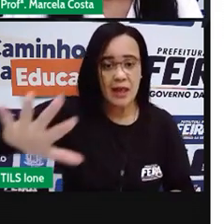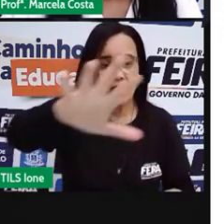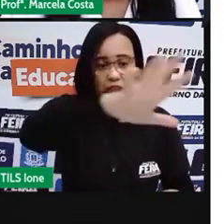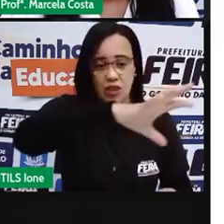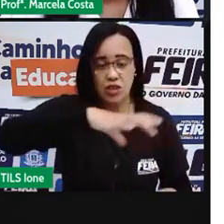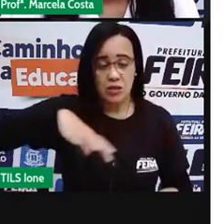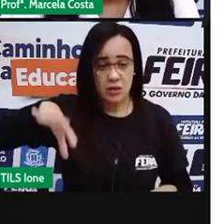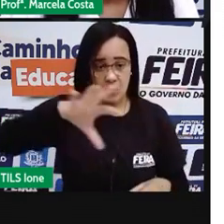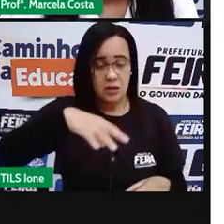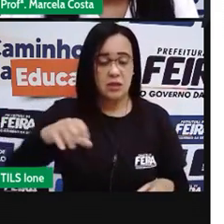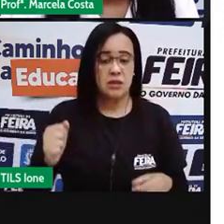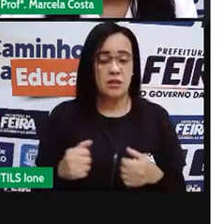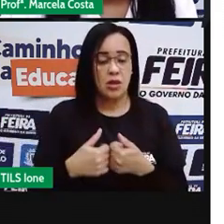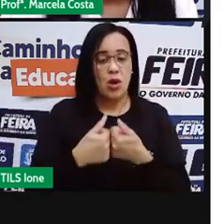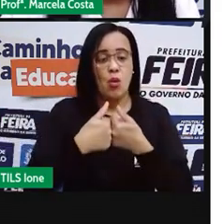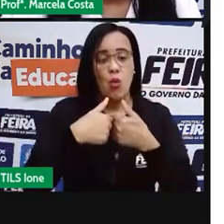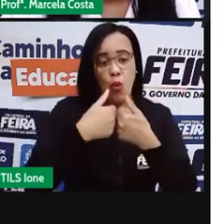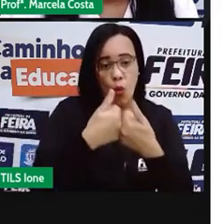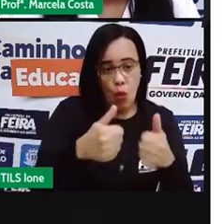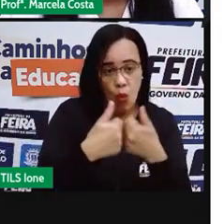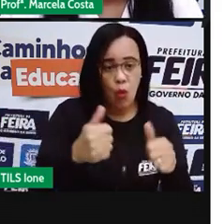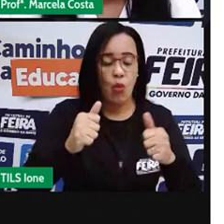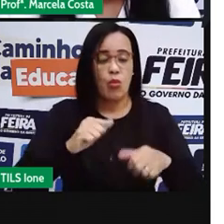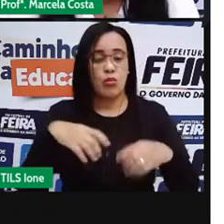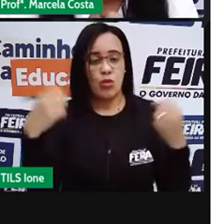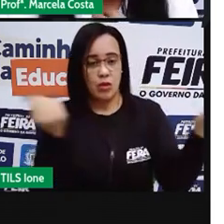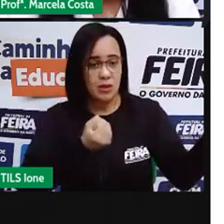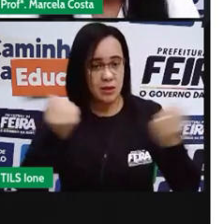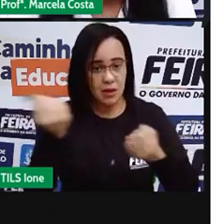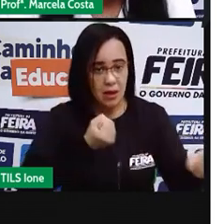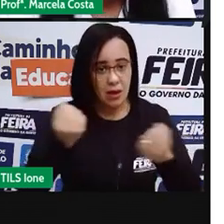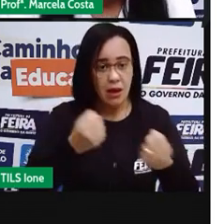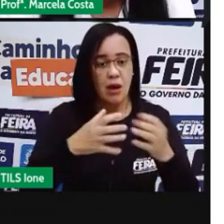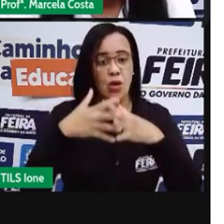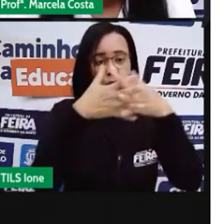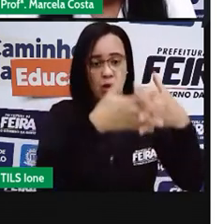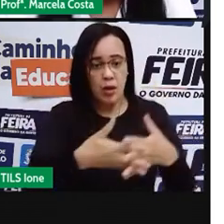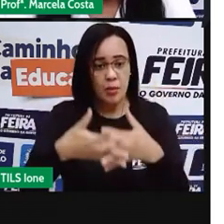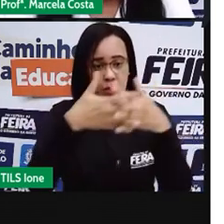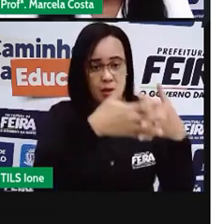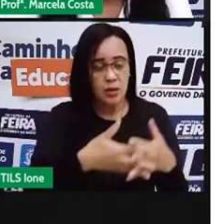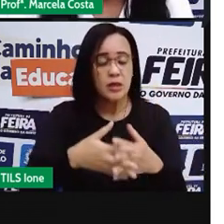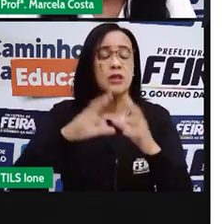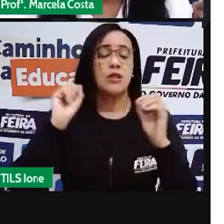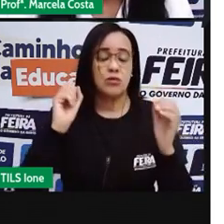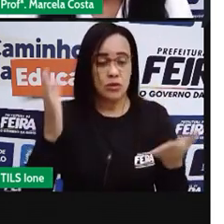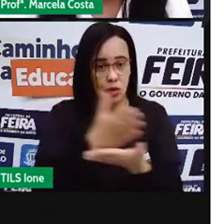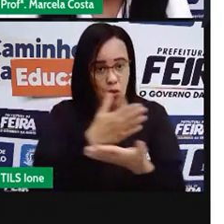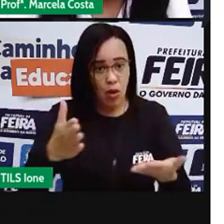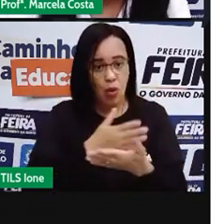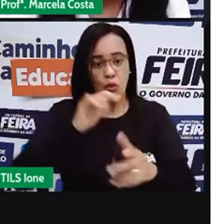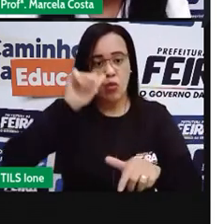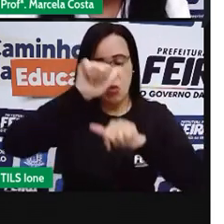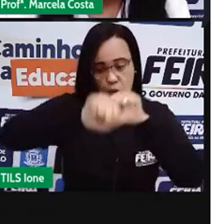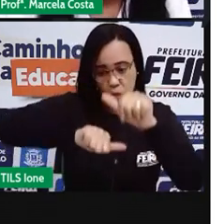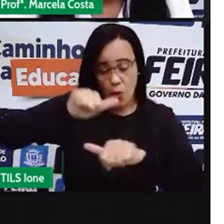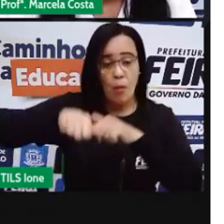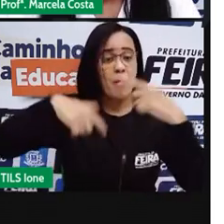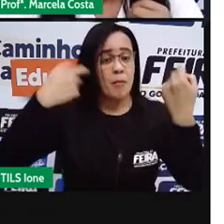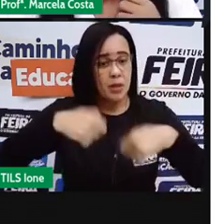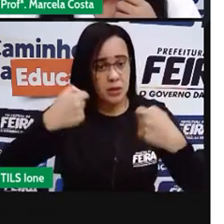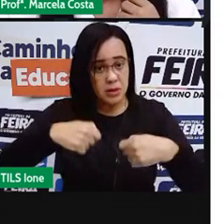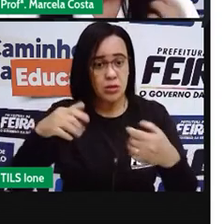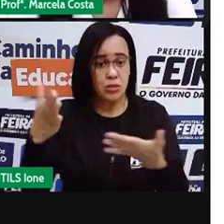E, por isso, ficou necessário a criação de alguns avenidas. Algumas são bem antigas